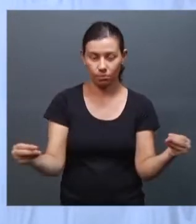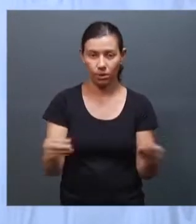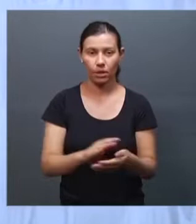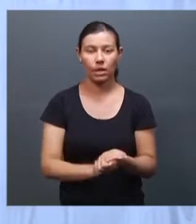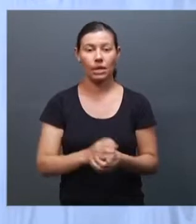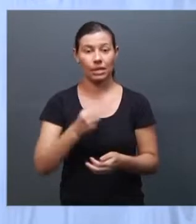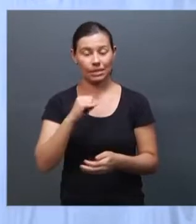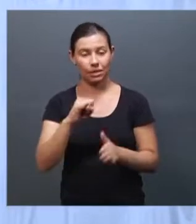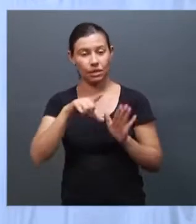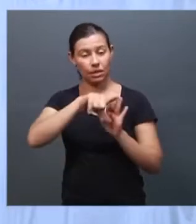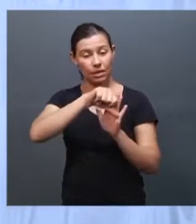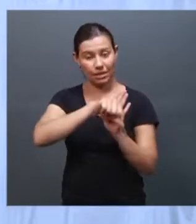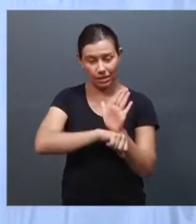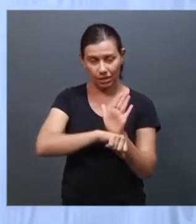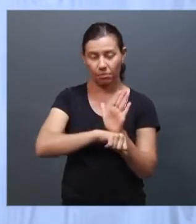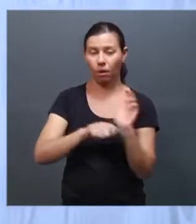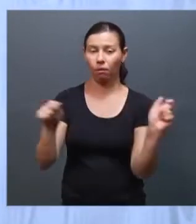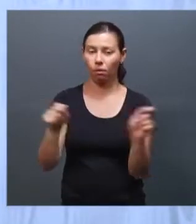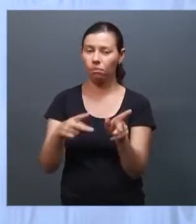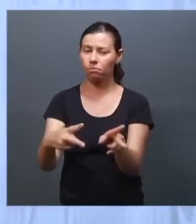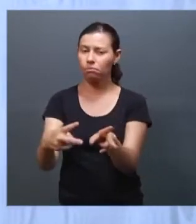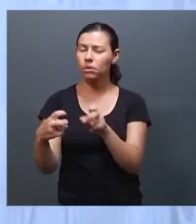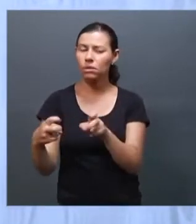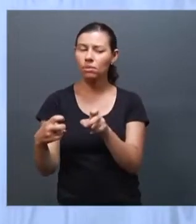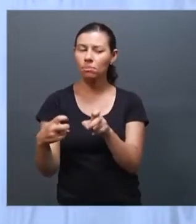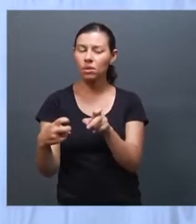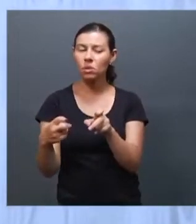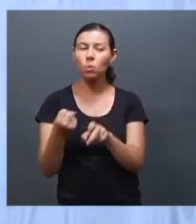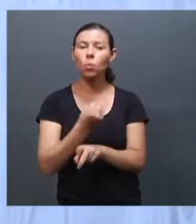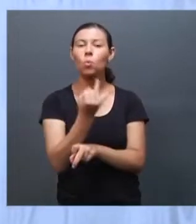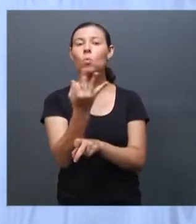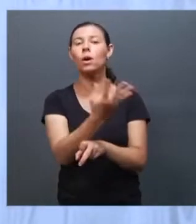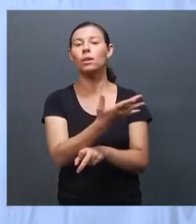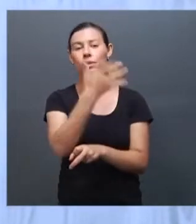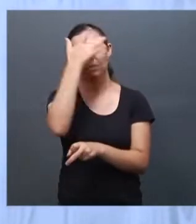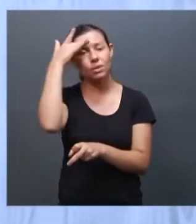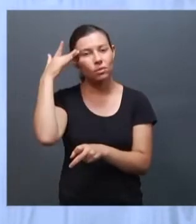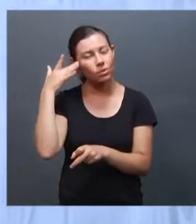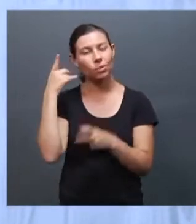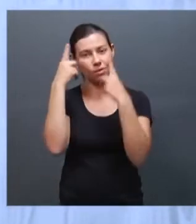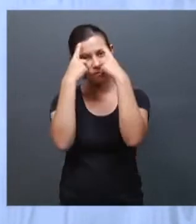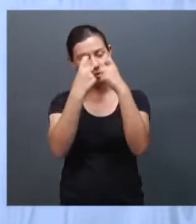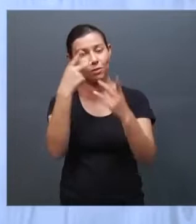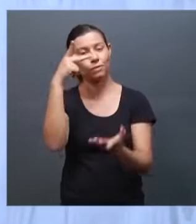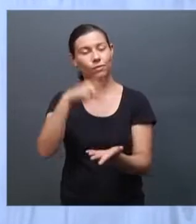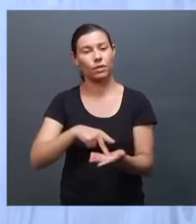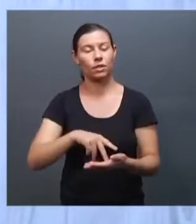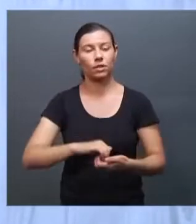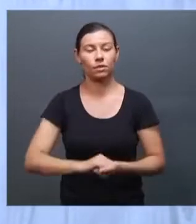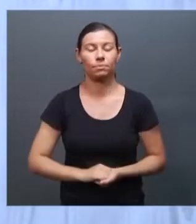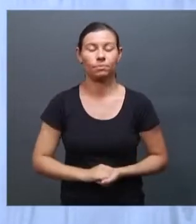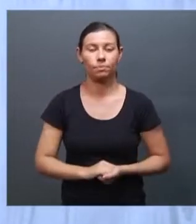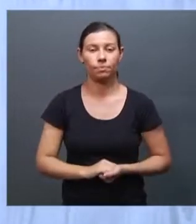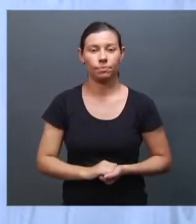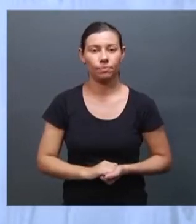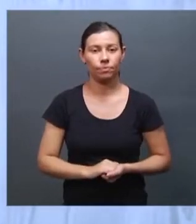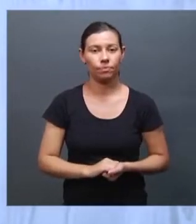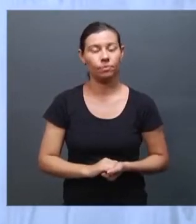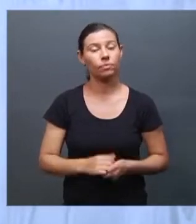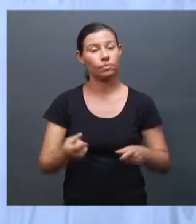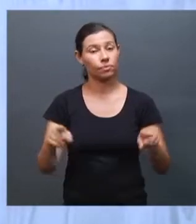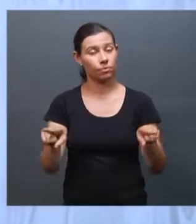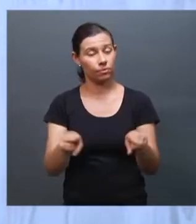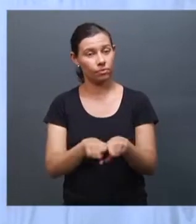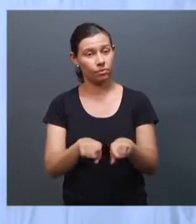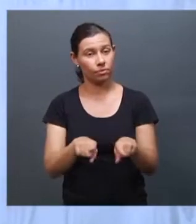isso? Um dos principais pontos da criminalização é diminuir a subnotificação. E também existe um efeito,